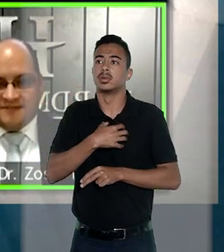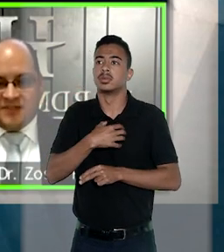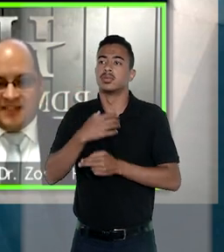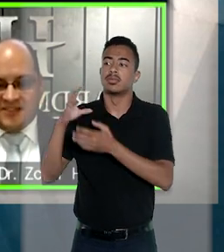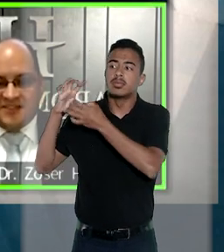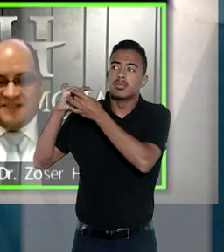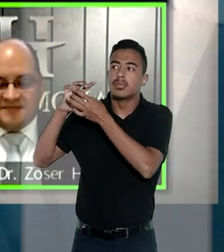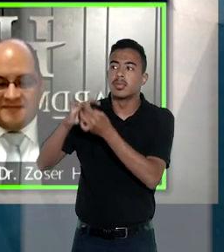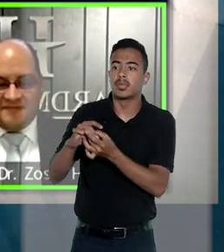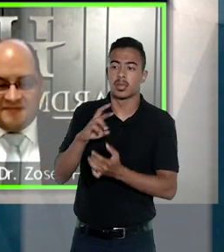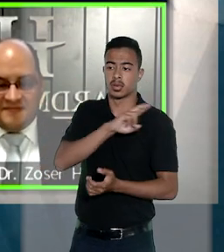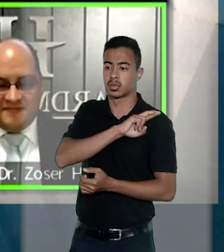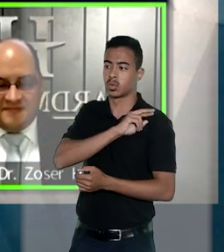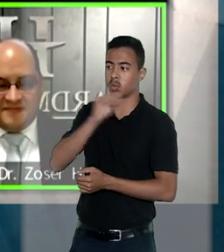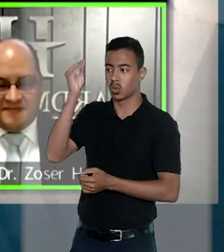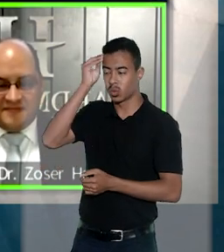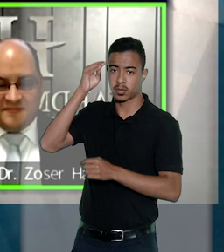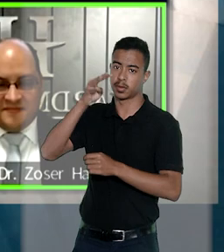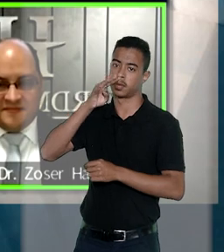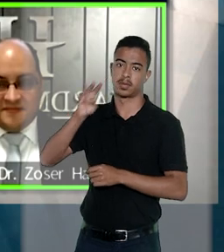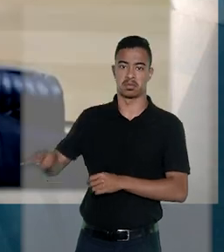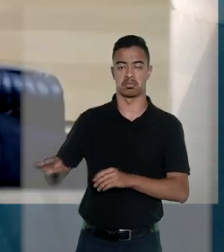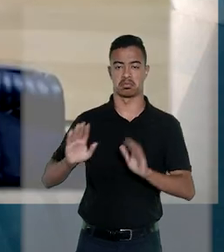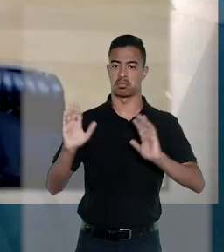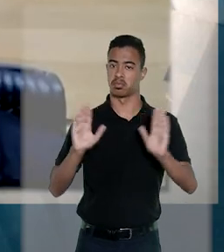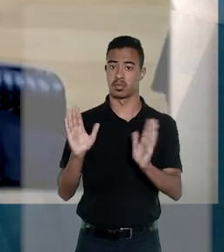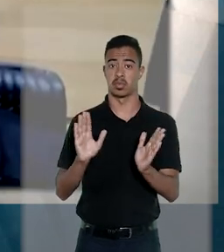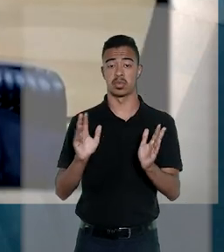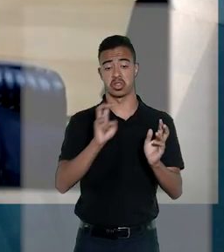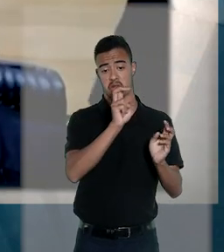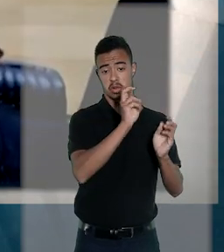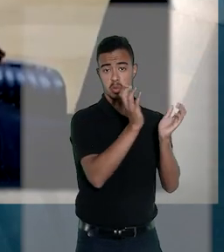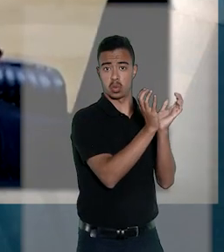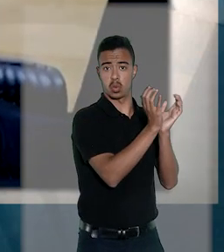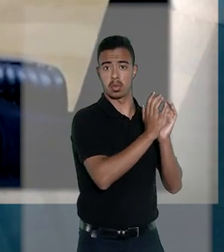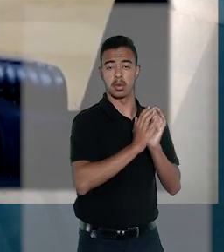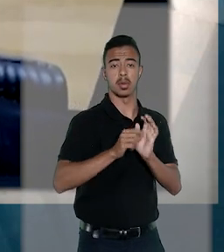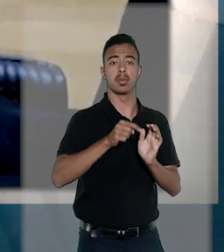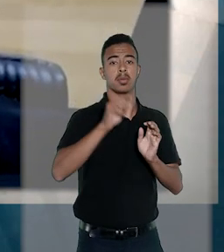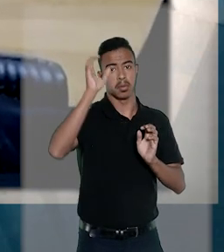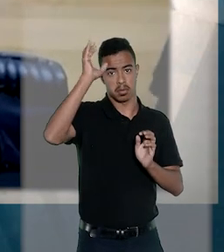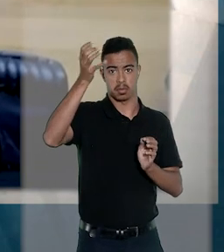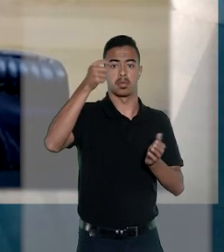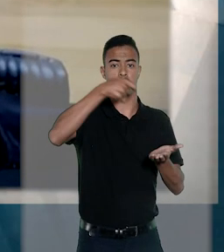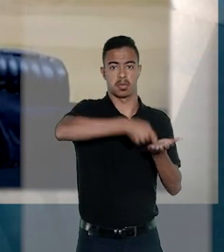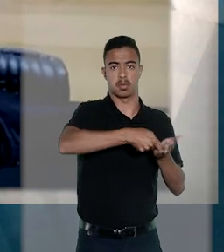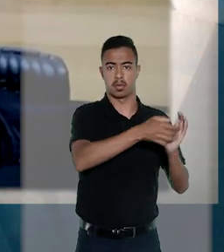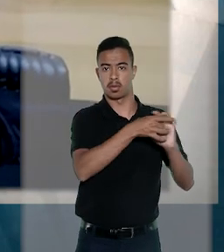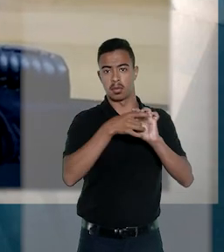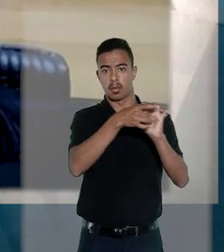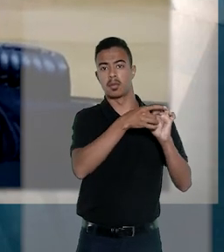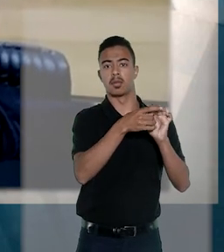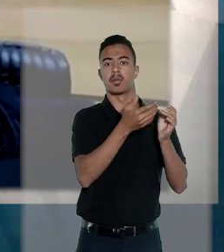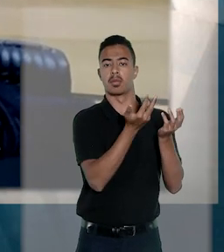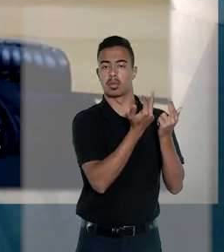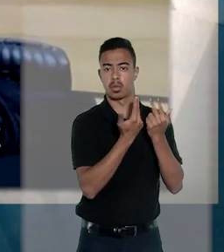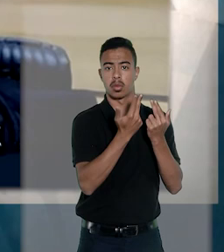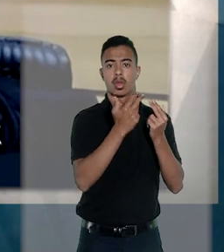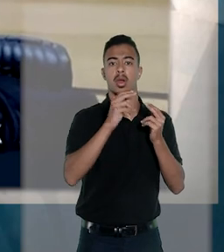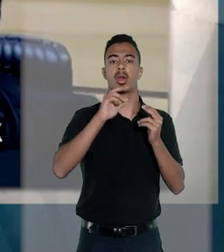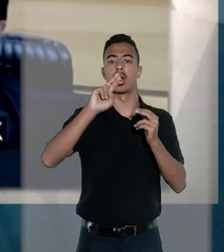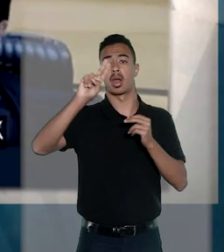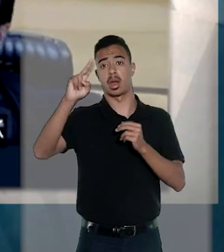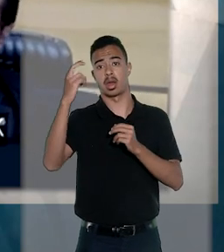haveria sentido lógico em responsabilizá-las. A quinta turma, então, por unanimidade, concedeu a Bescorpos para trancar a